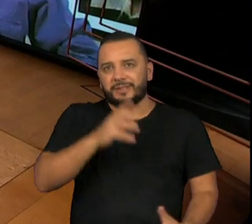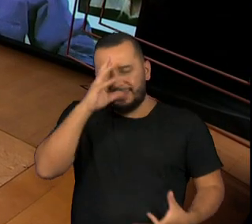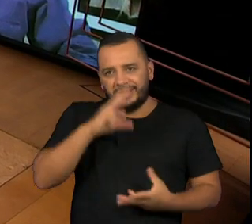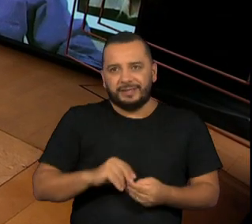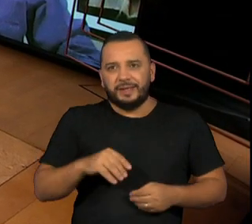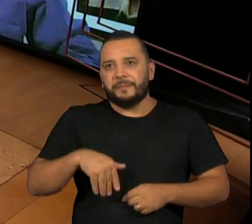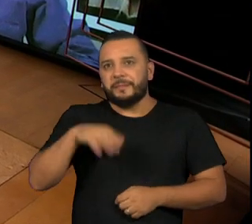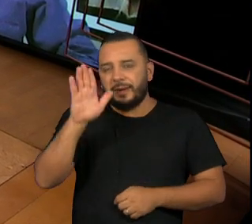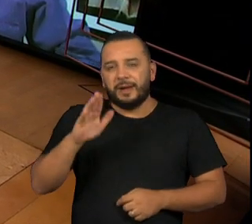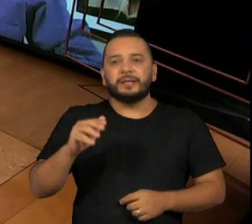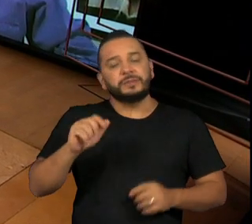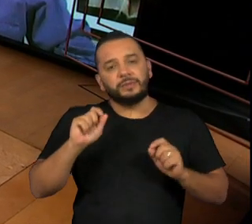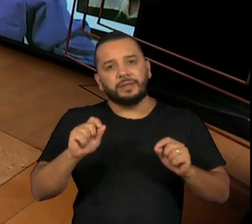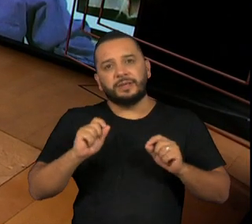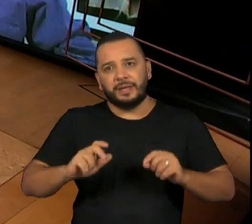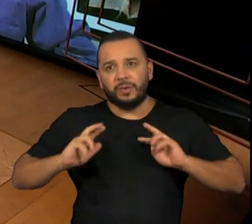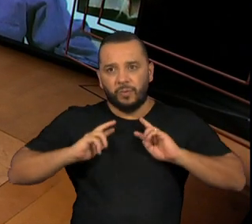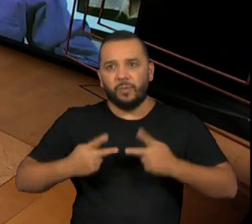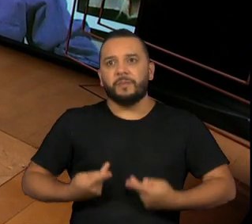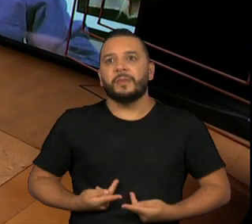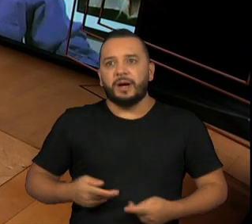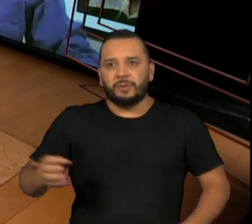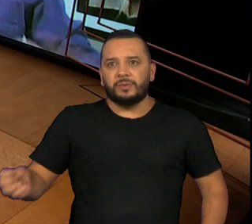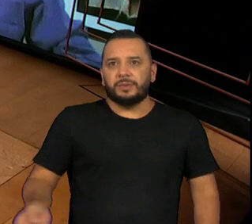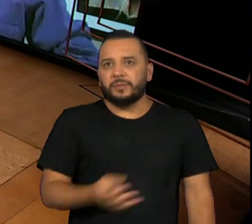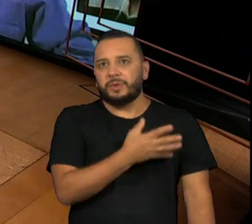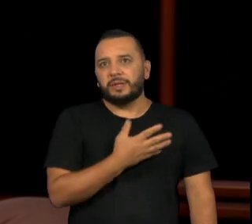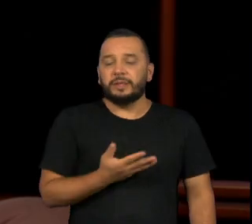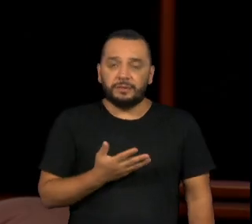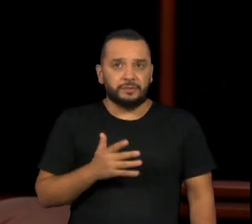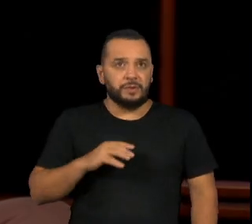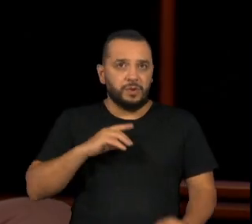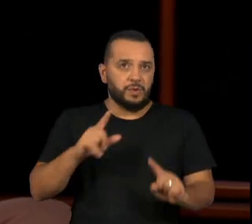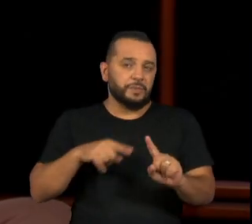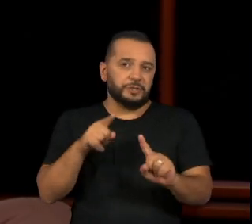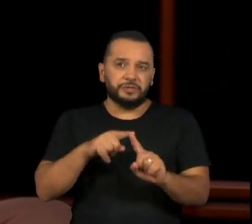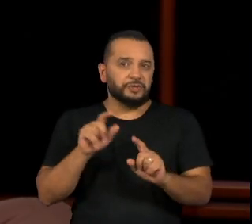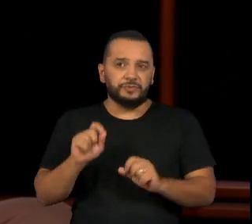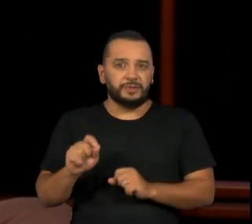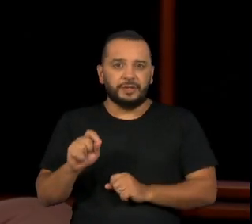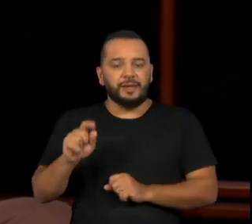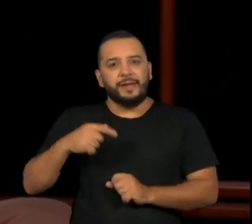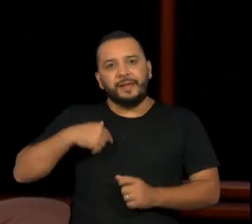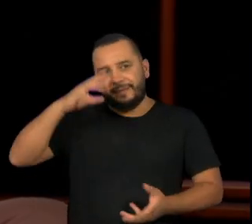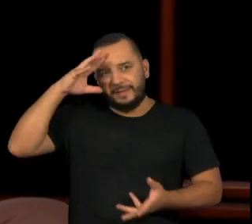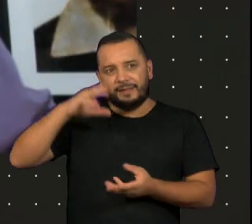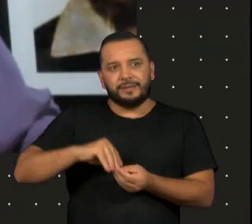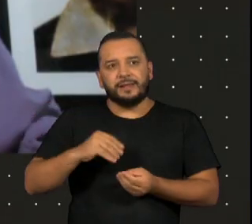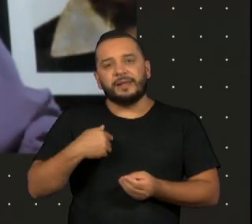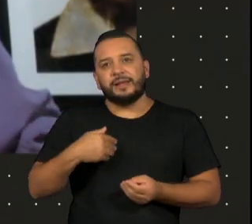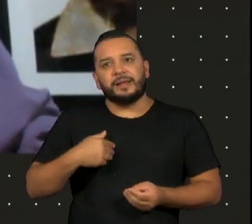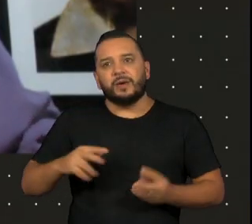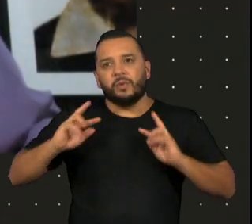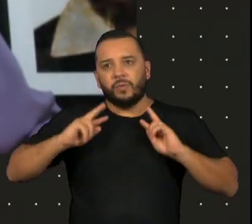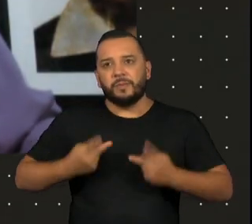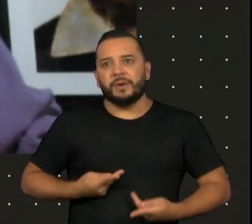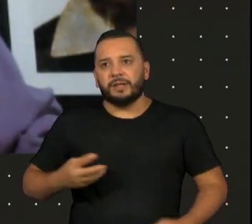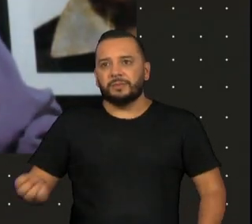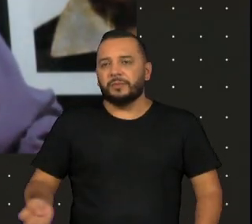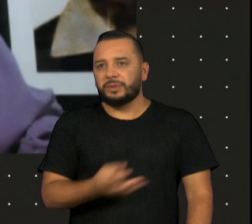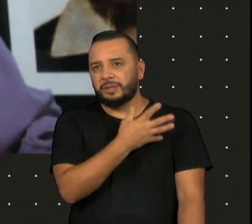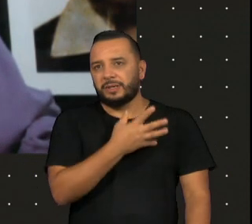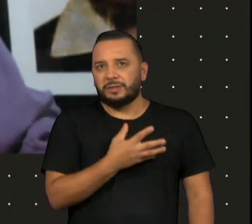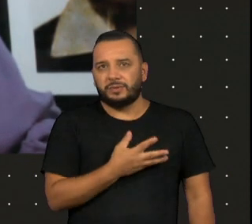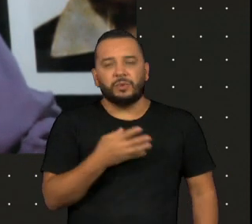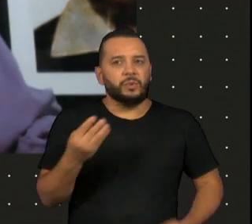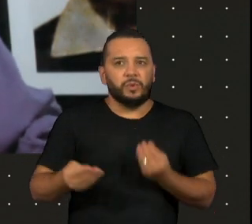o homem contemporâneo. A grande meta do Ágora aqui é entender o homem contemporâneo, entender como que a gente